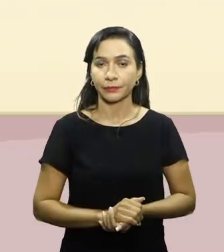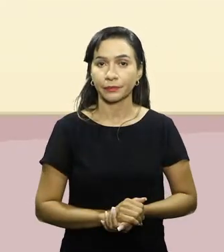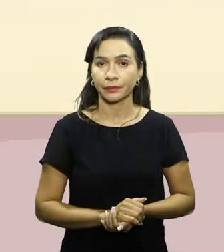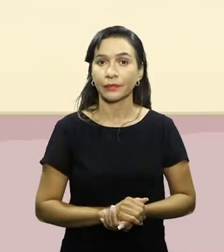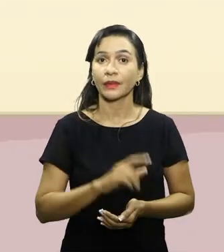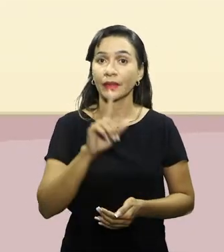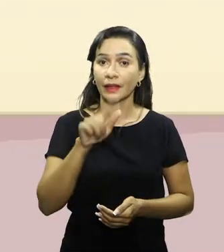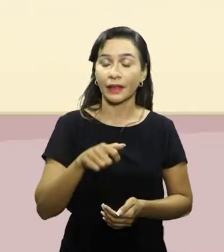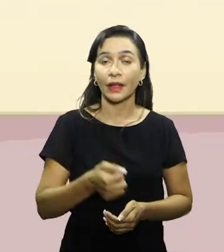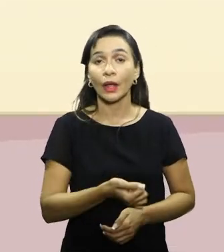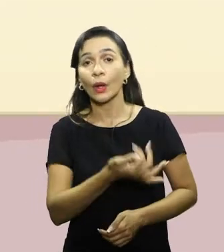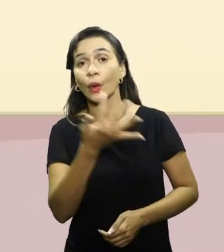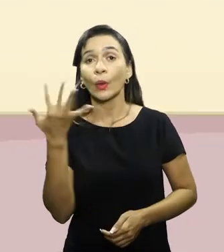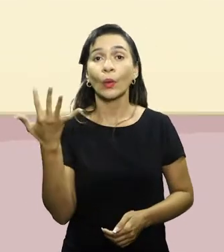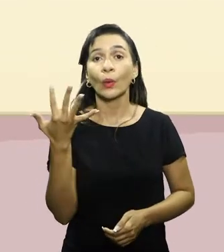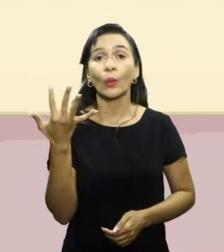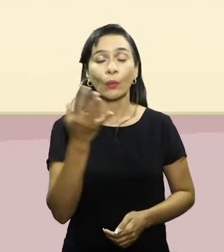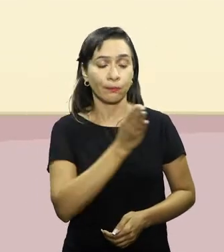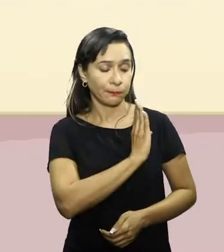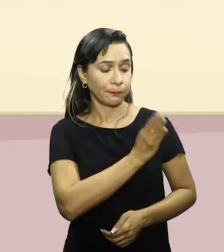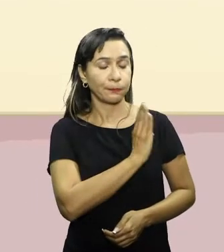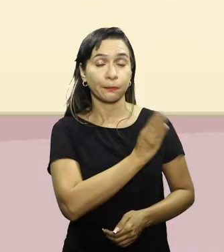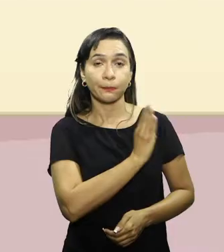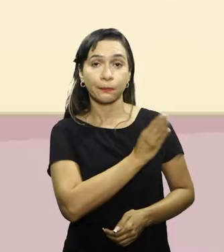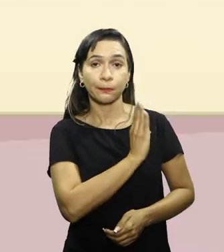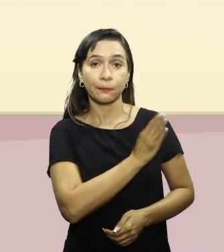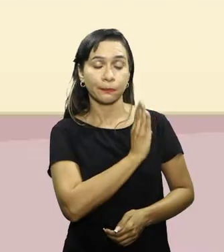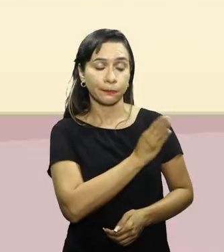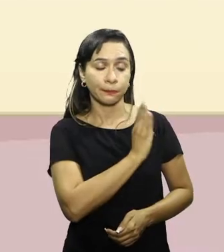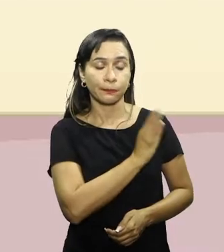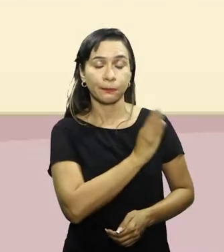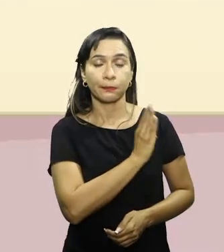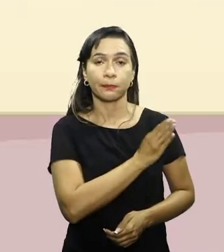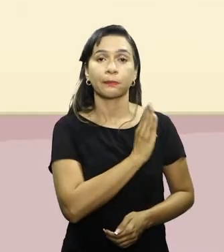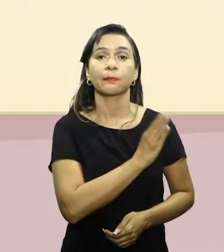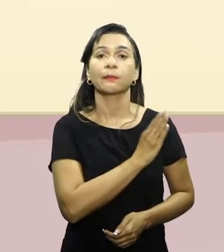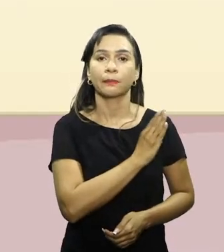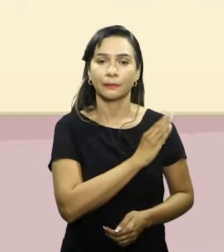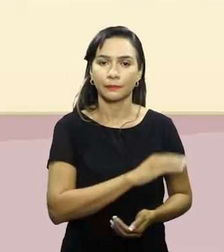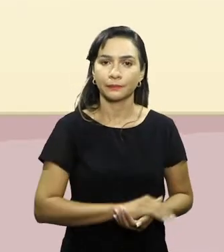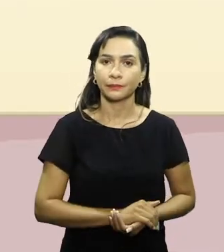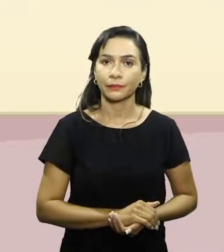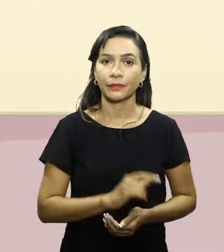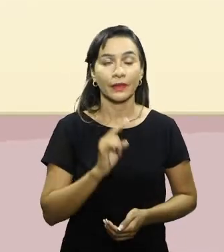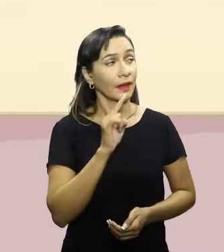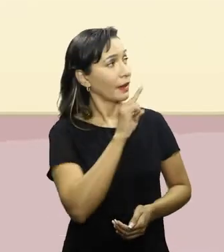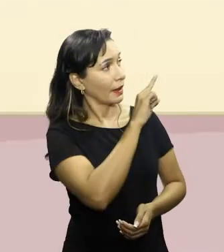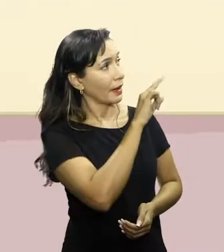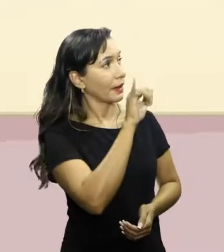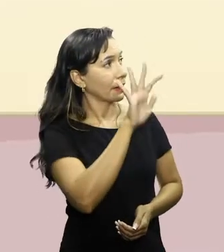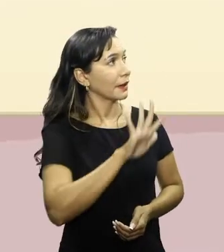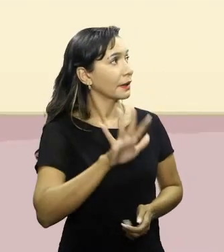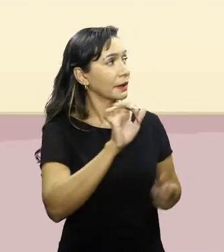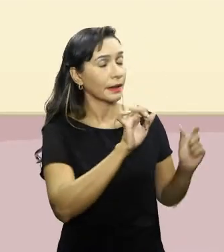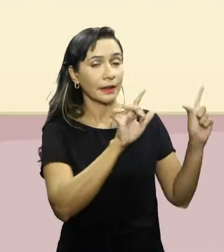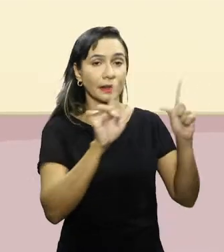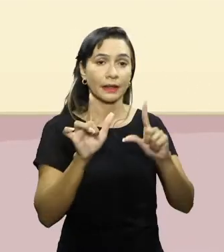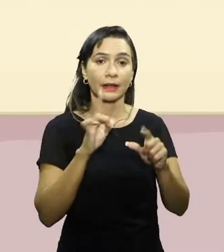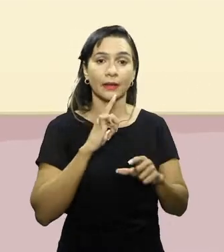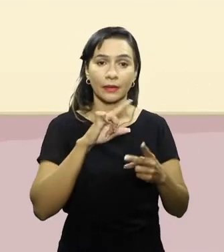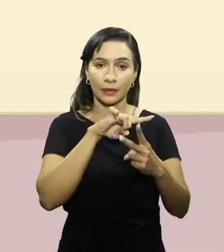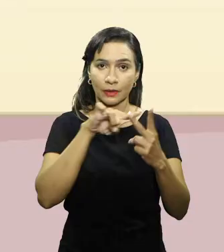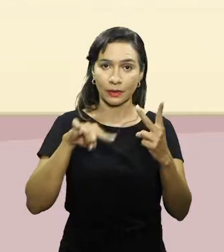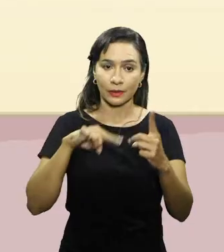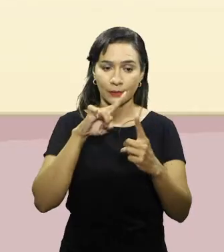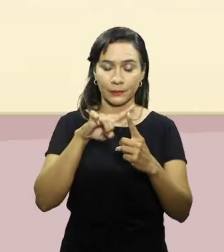Ou seja, a quantidade de vezes que o nosso coração está batendo, que a gente chama de frequência cardíaca. Nesse slide, está sendo mostrado duas imagens.